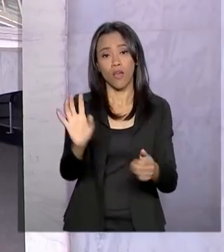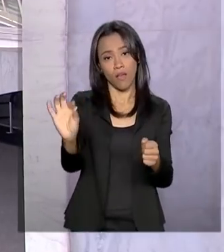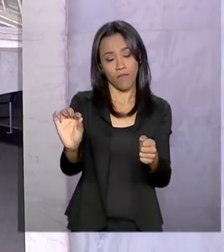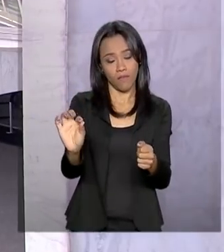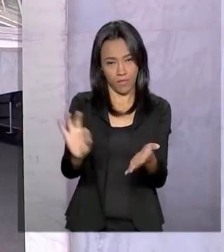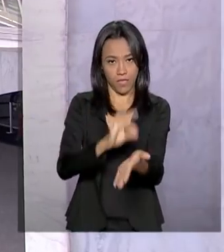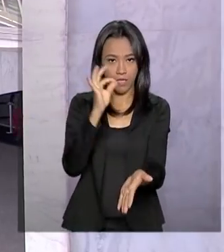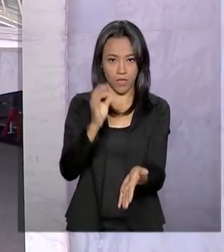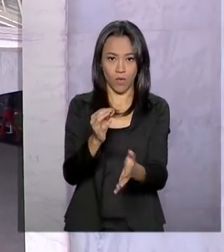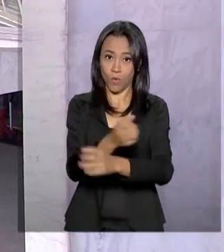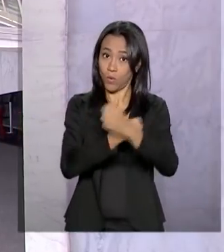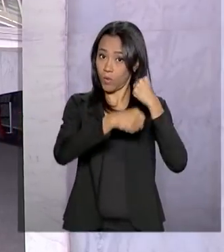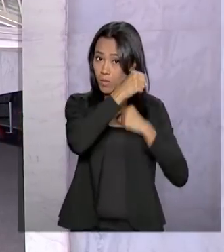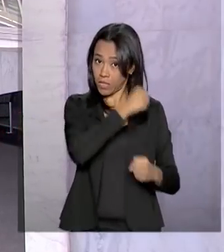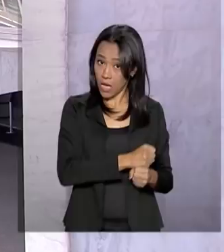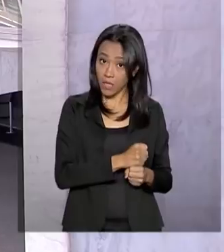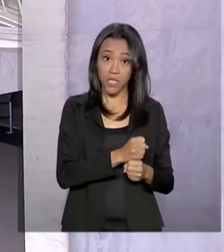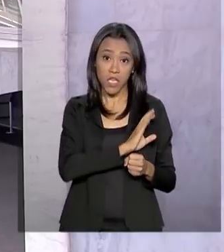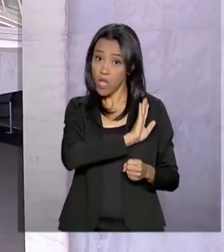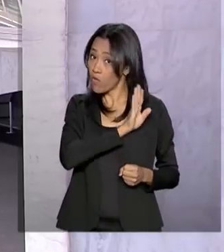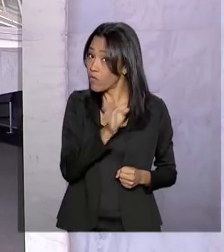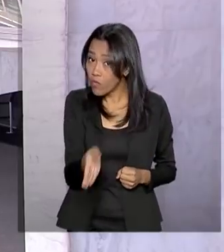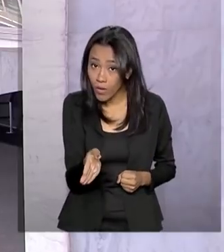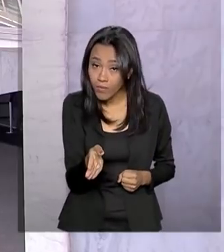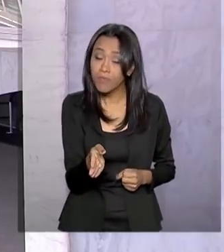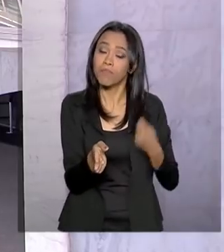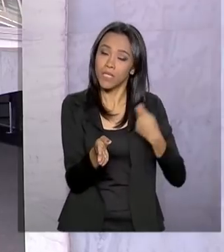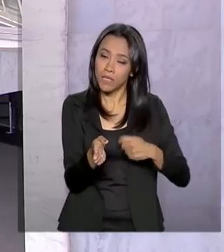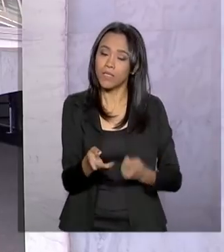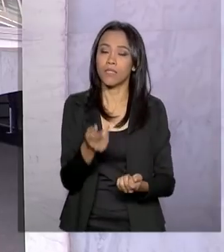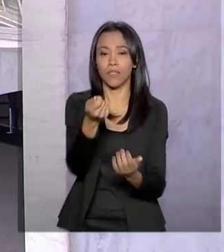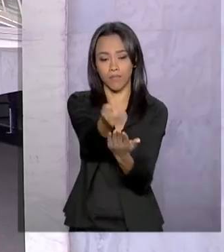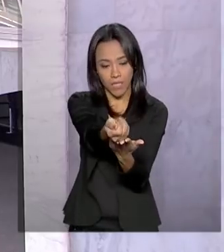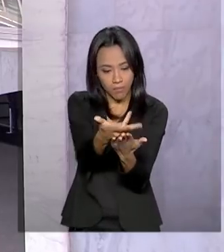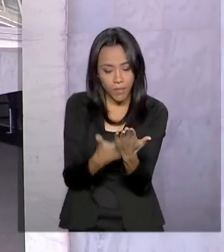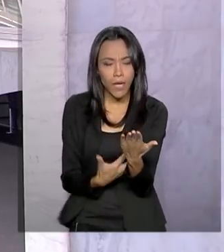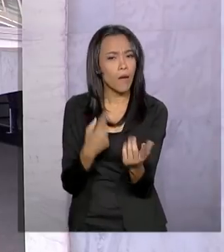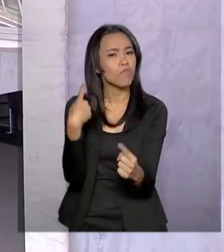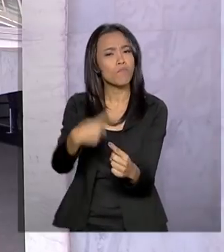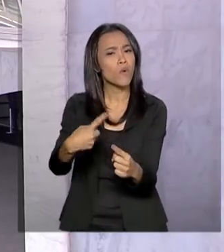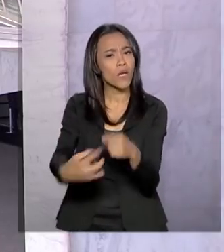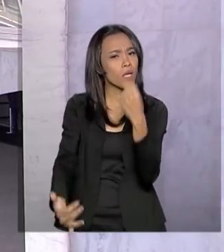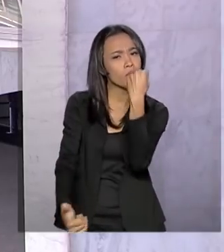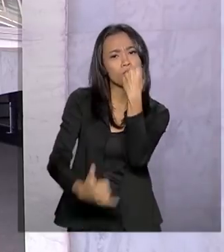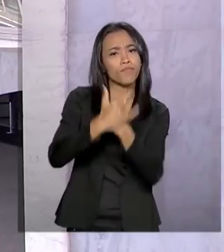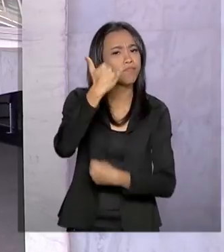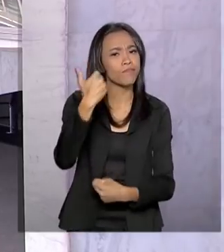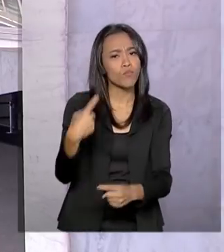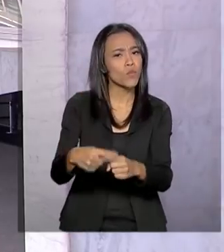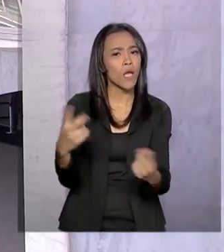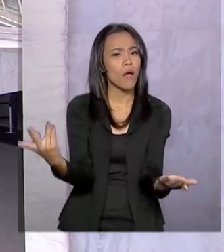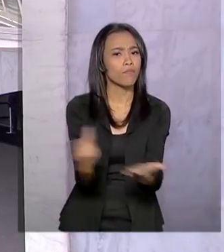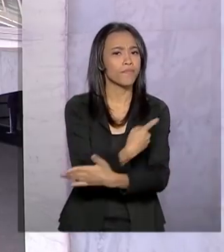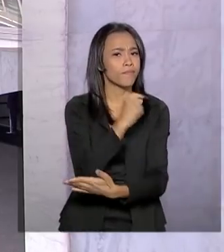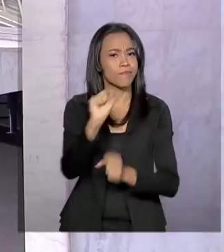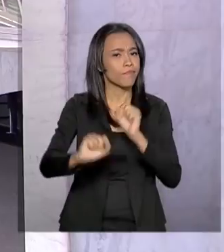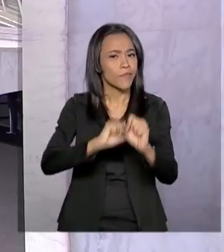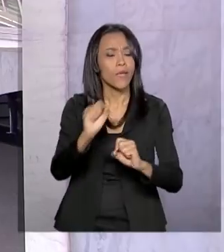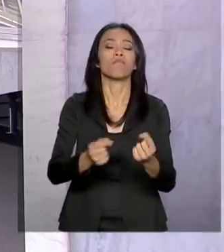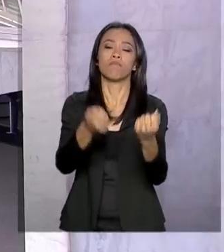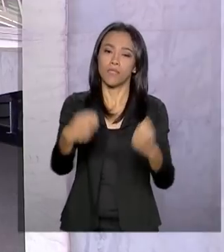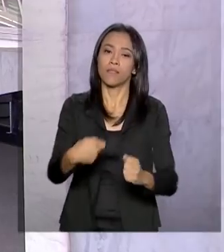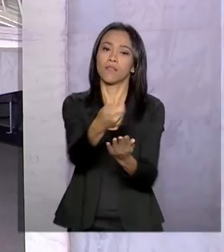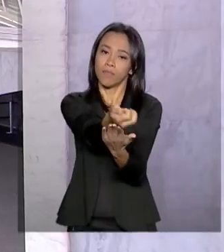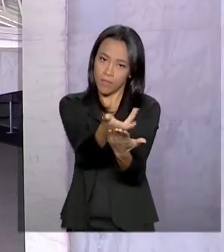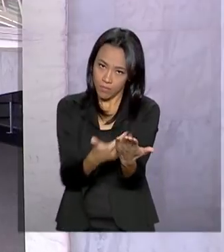2018, e não compareceu no dia da prova, tem que justificar a ausência este ano para participar, para fazer uma nova